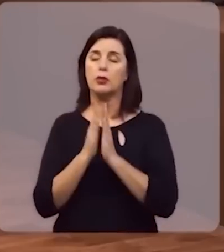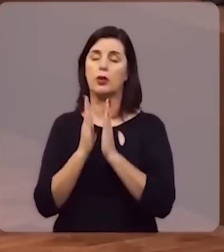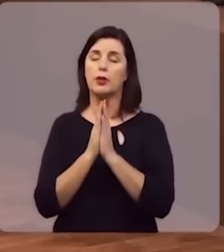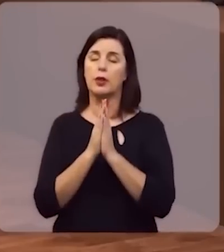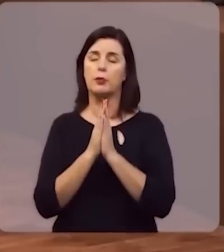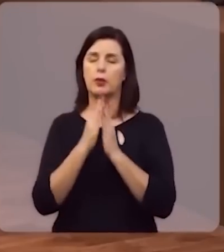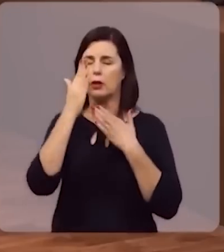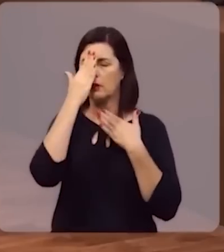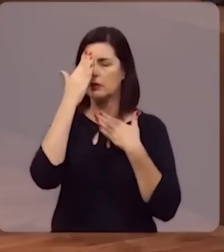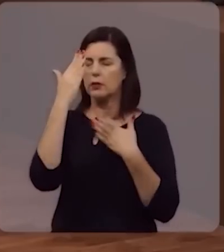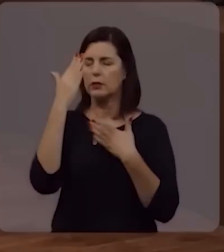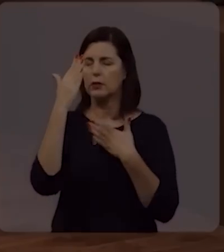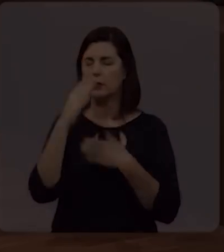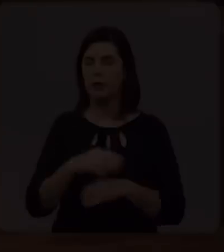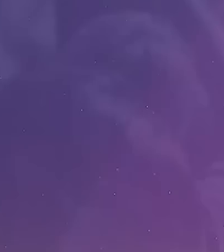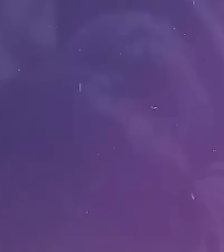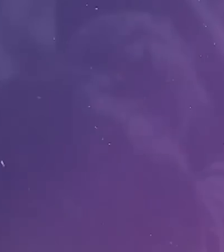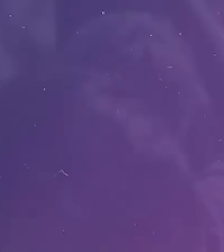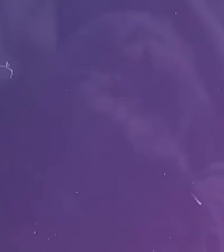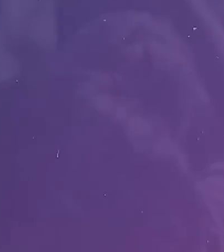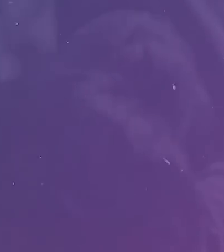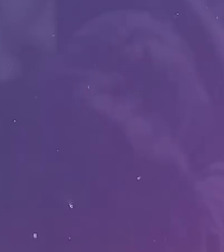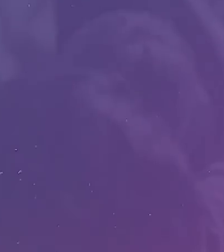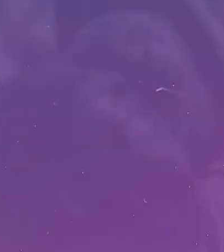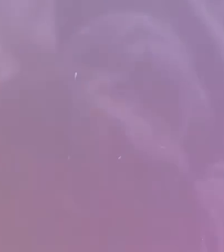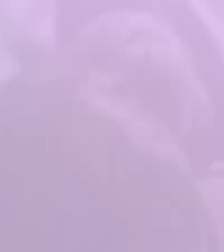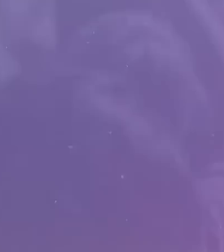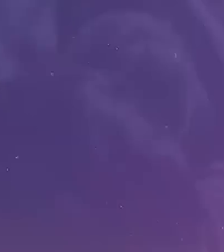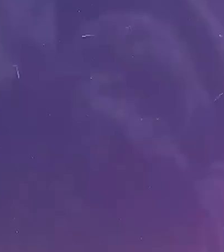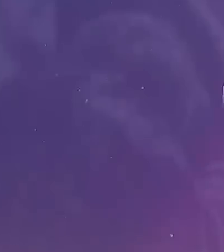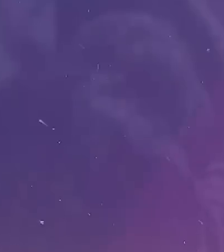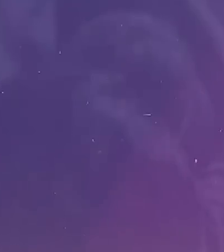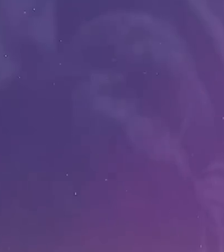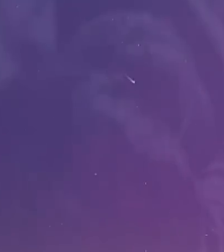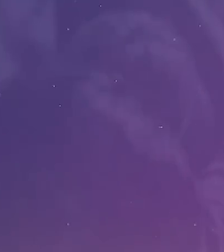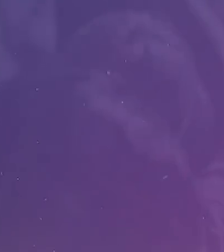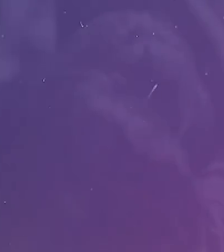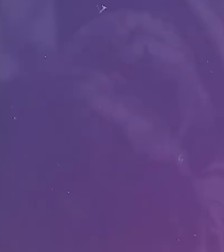oramos com gratidão. Amém. Amém. Amém. Amém.